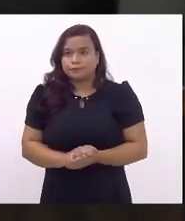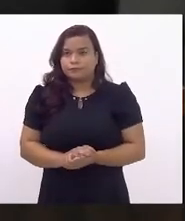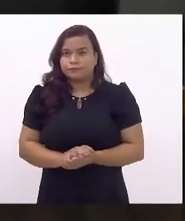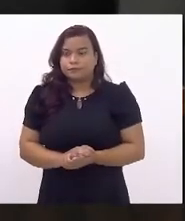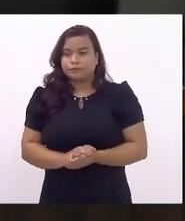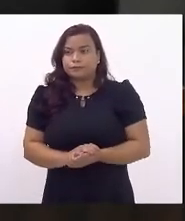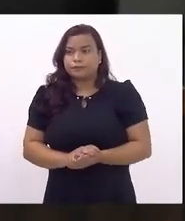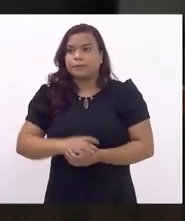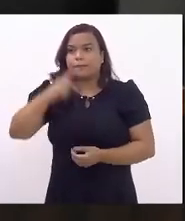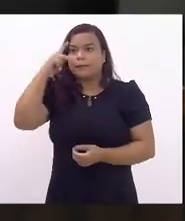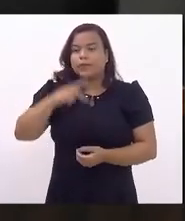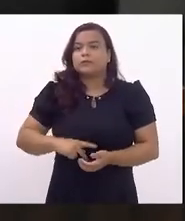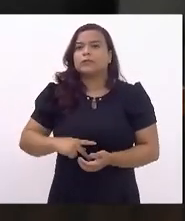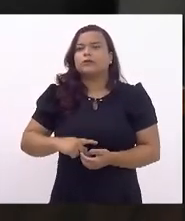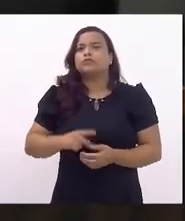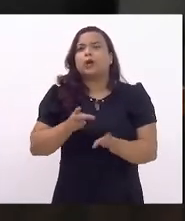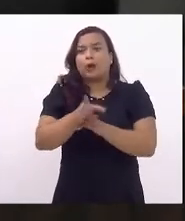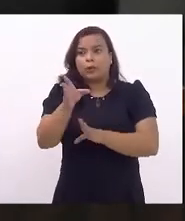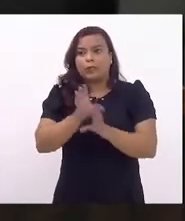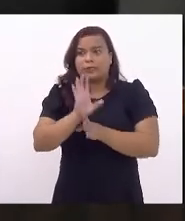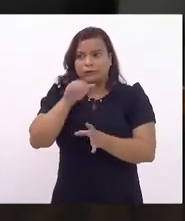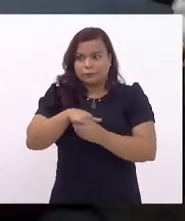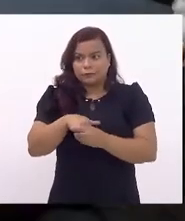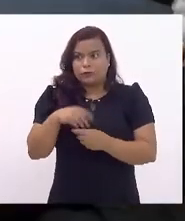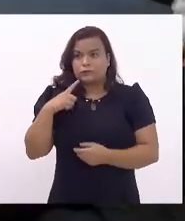Sr. Presidente, para orientar a votação.